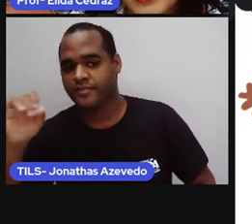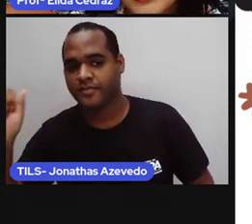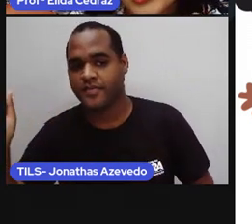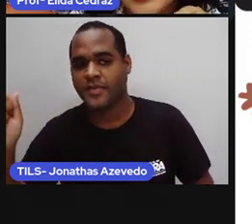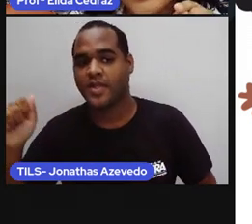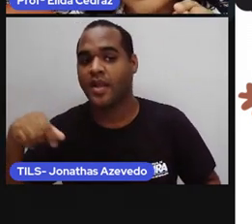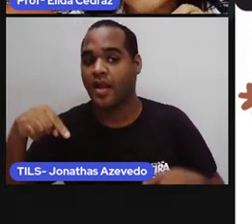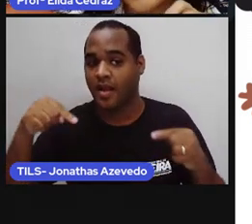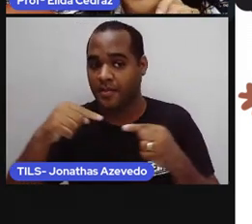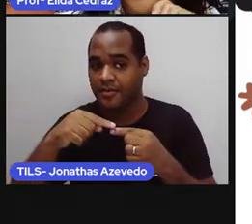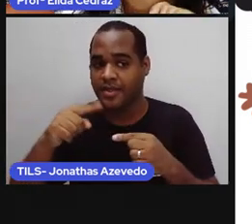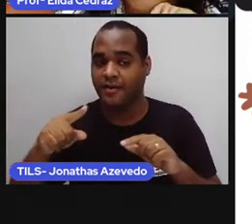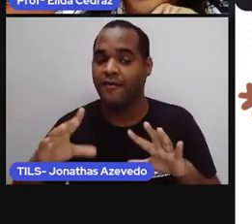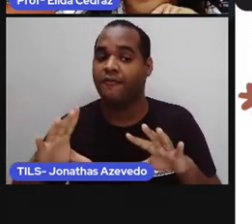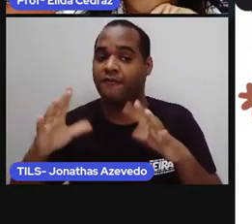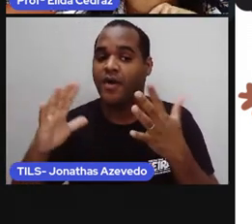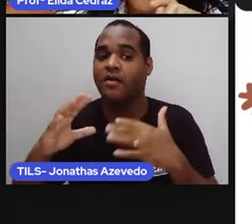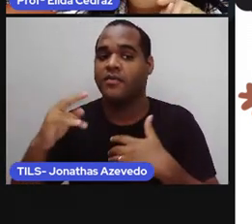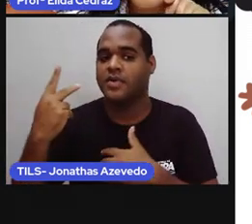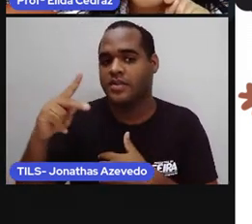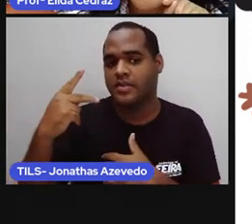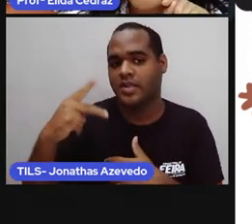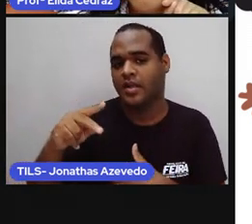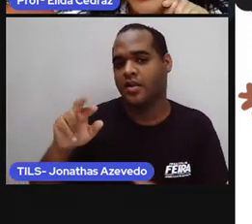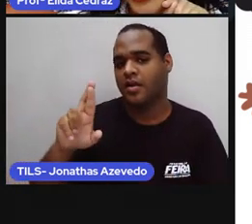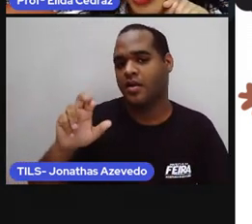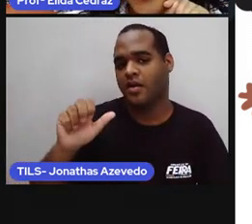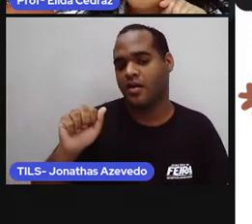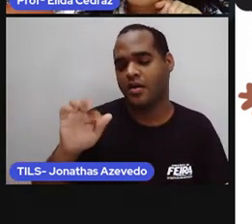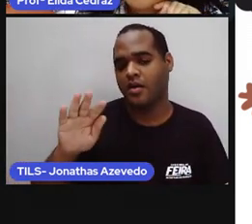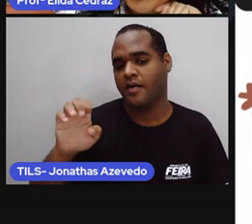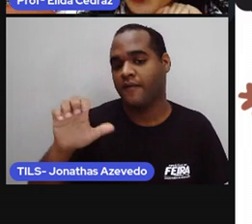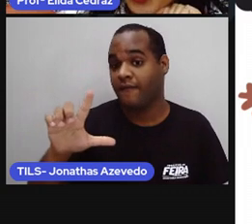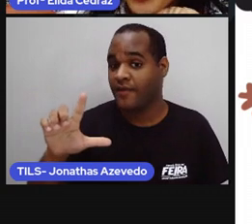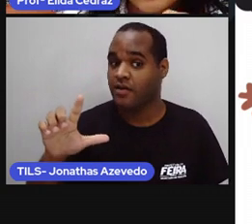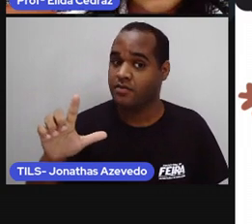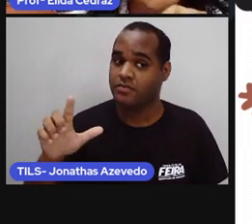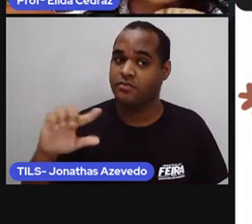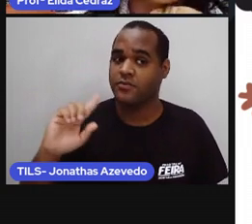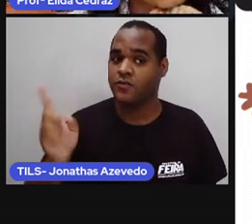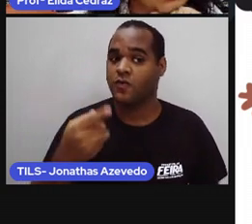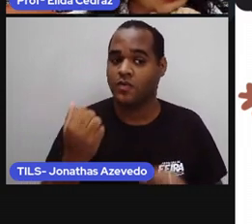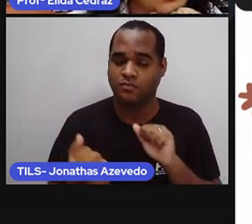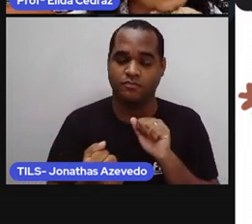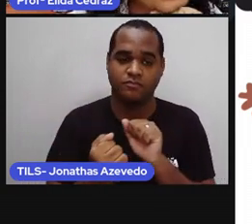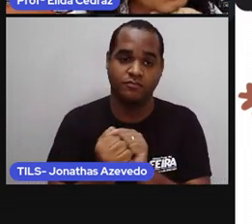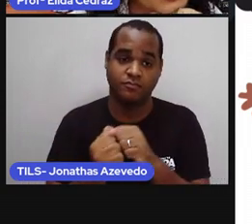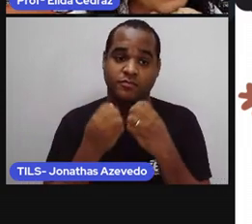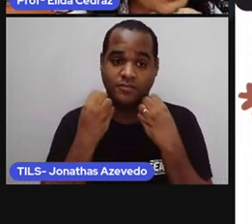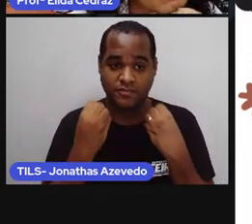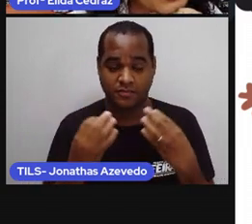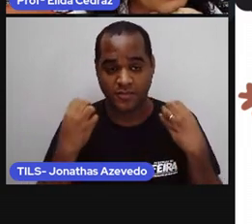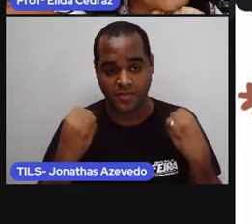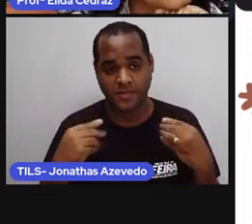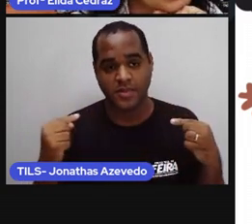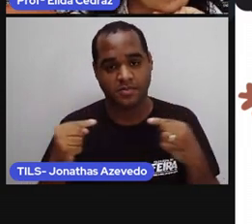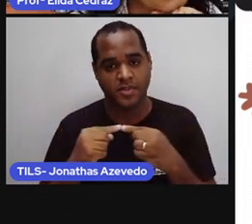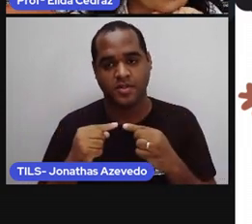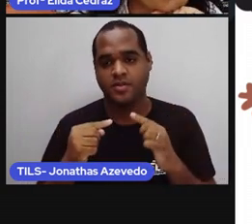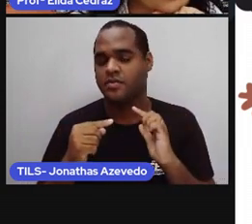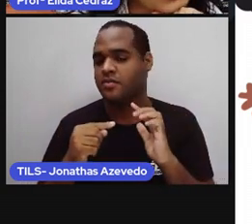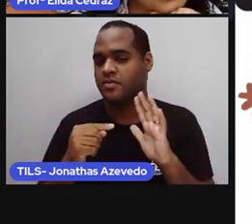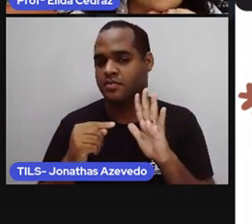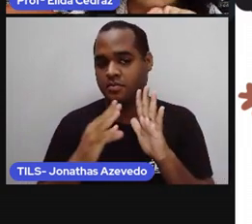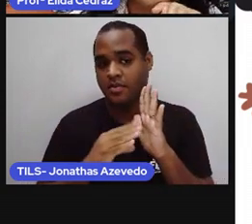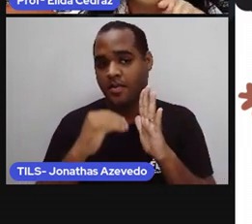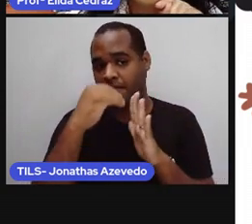festa de Rafael para nós preenchermos juntos os espaços em branco que estão